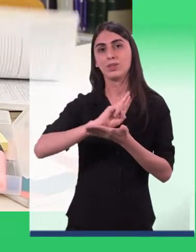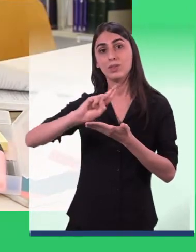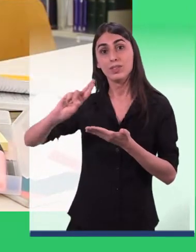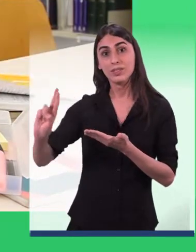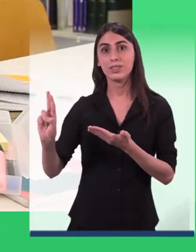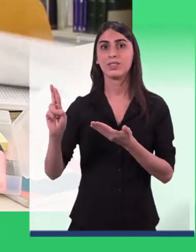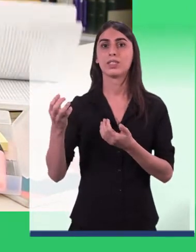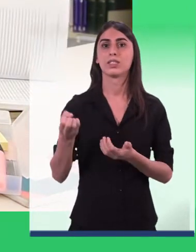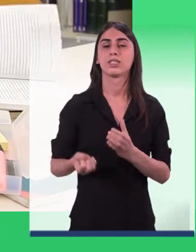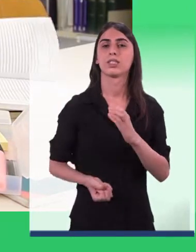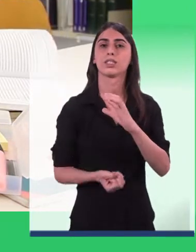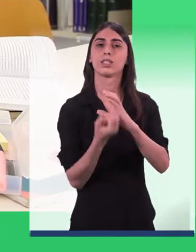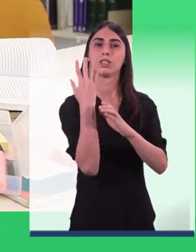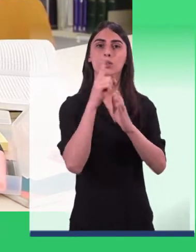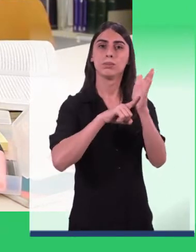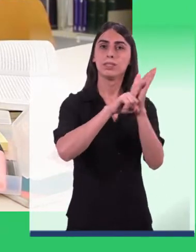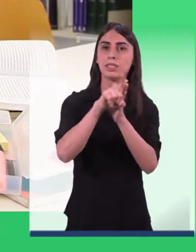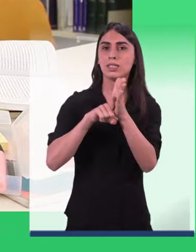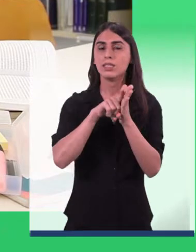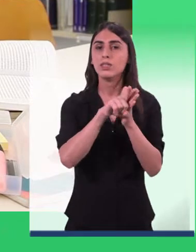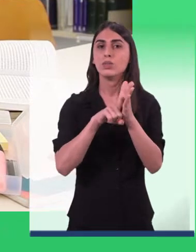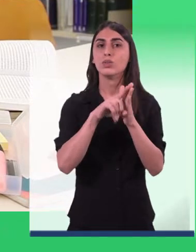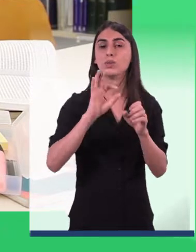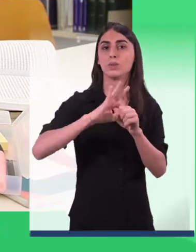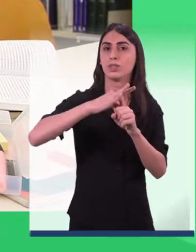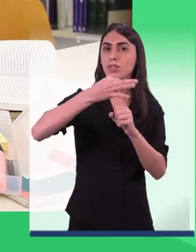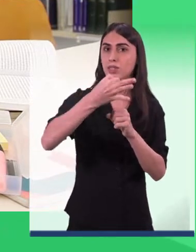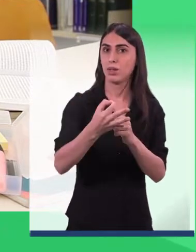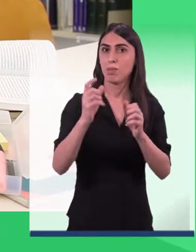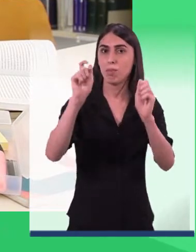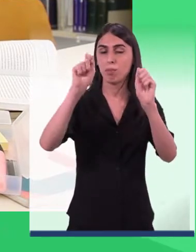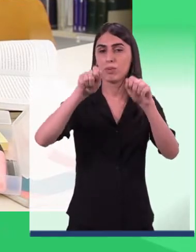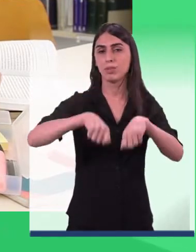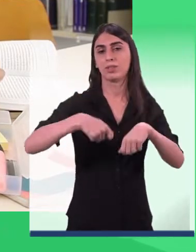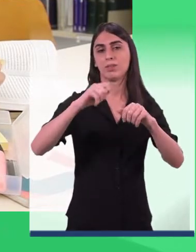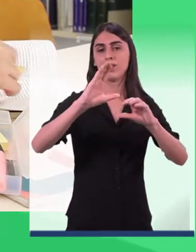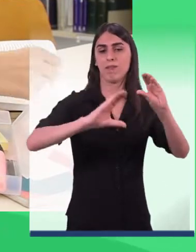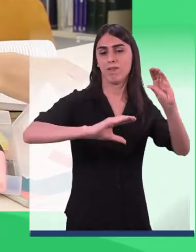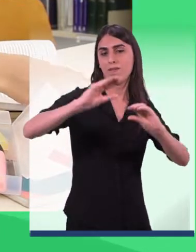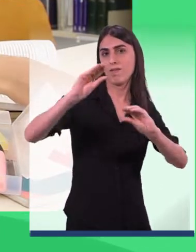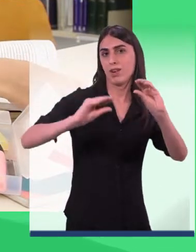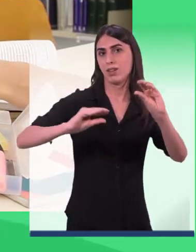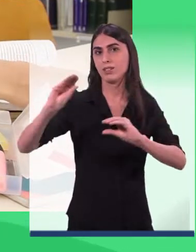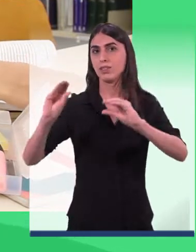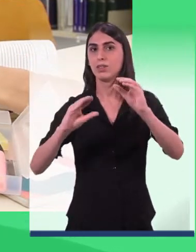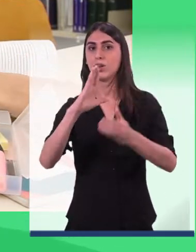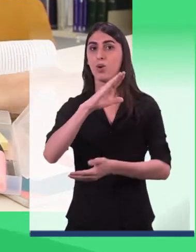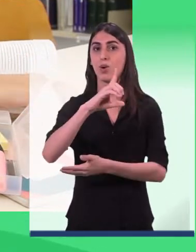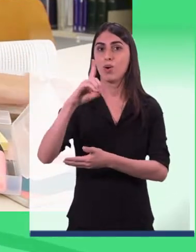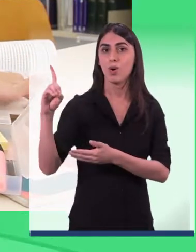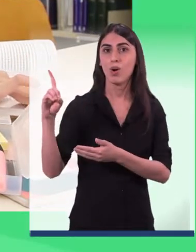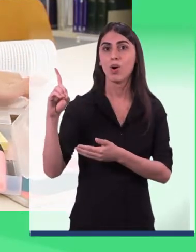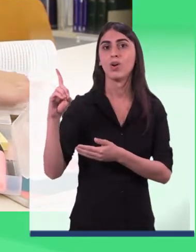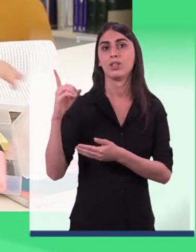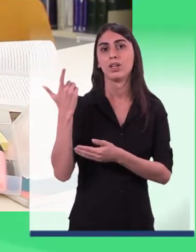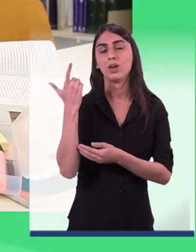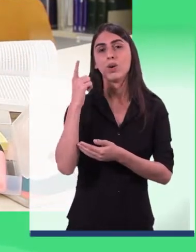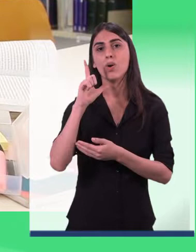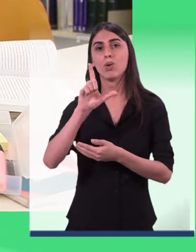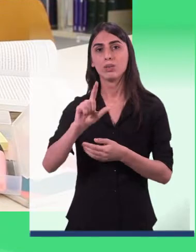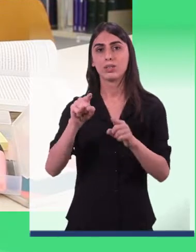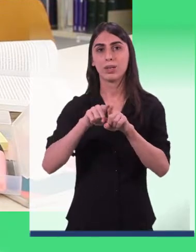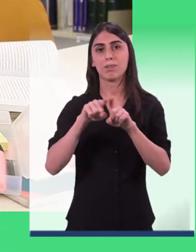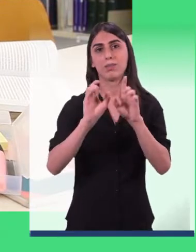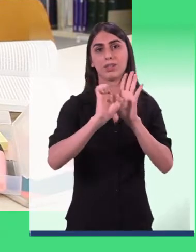a PROEC criou o Auxílio Pesquisador Extensionista, o que vai dar mais flexibilidade aos coordenadores contemplados e